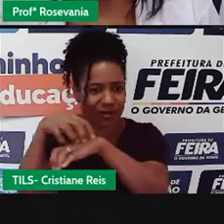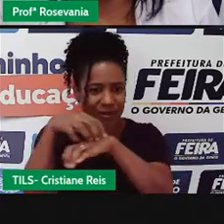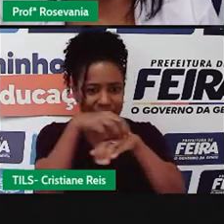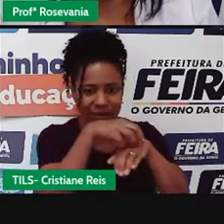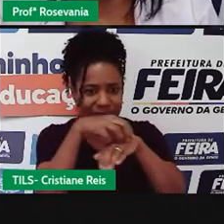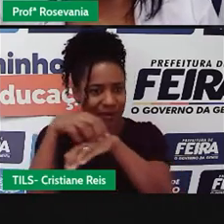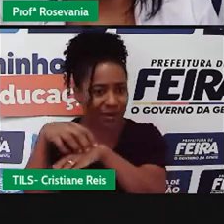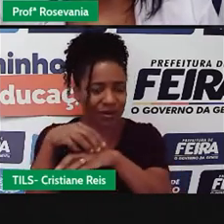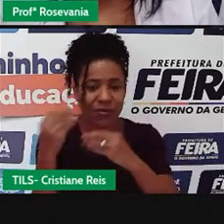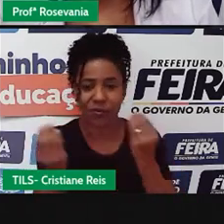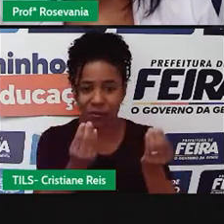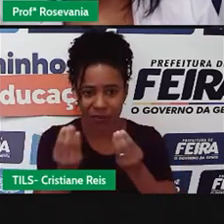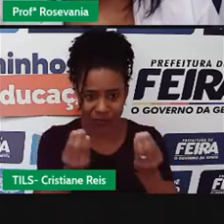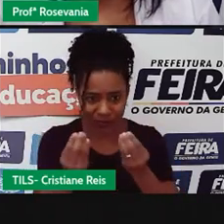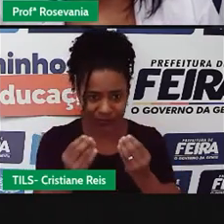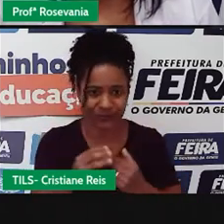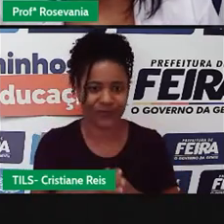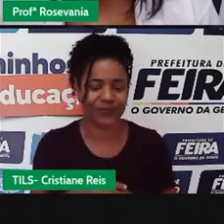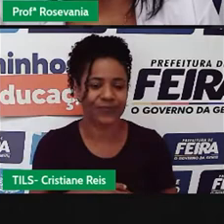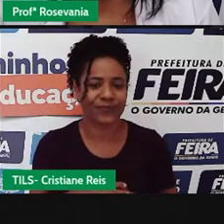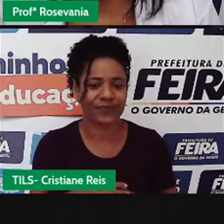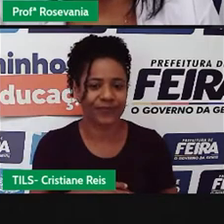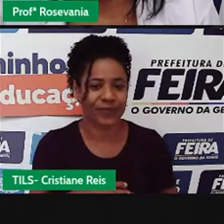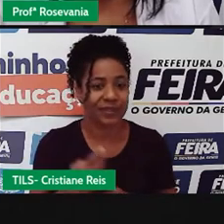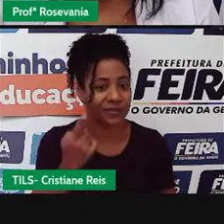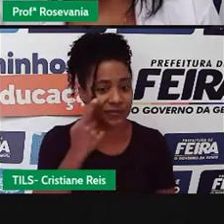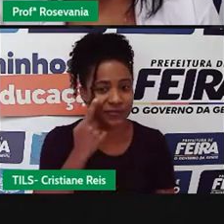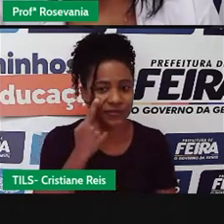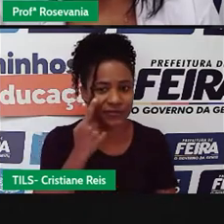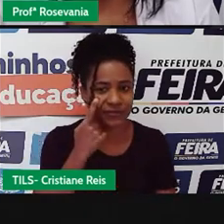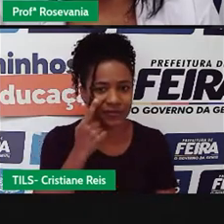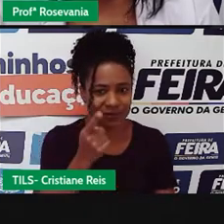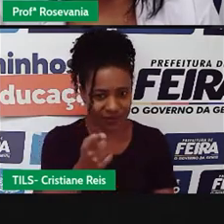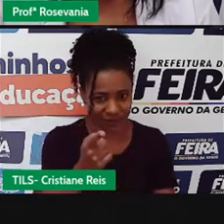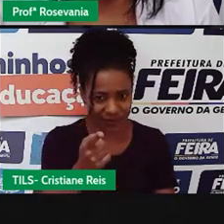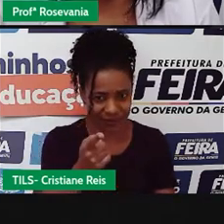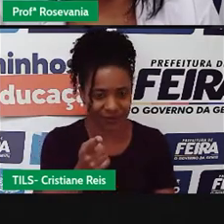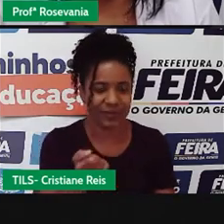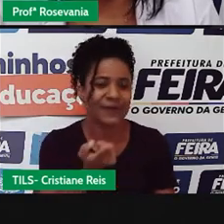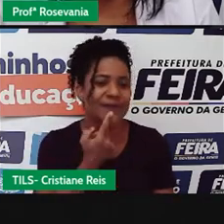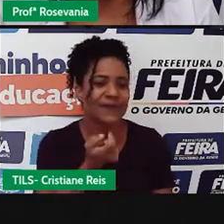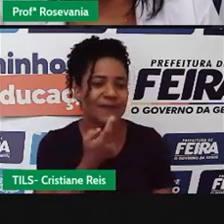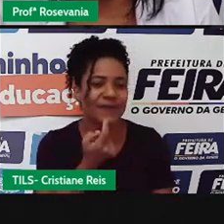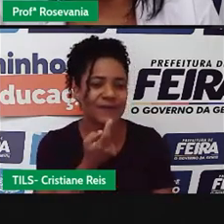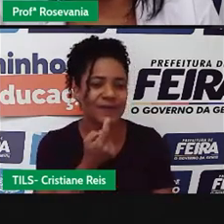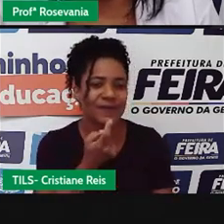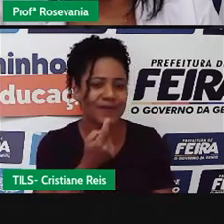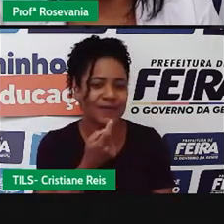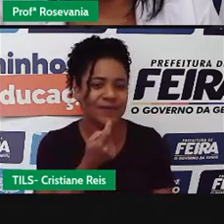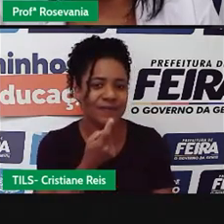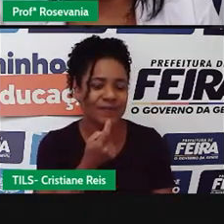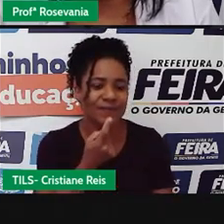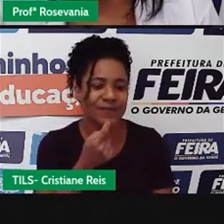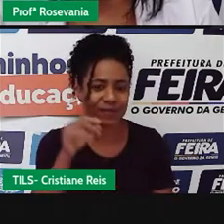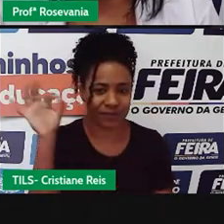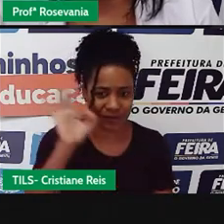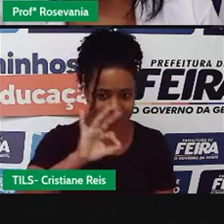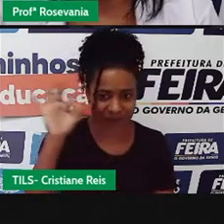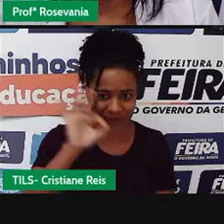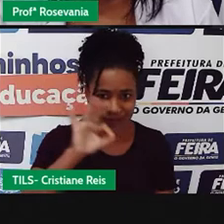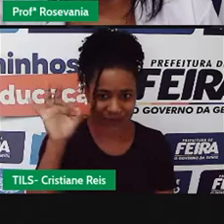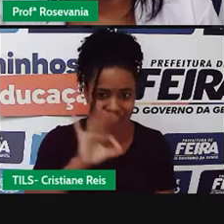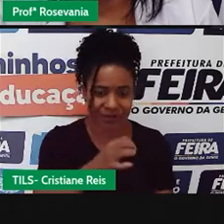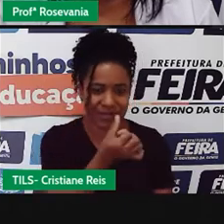é o que a gente tem de mais atual. E aí, o que a gente vai observar? Esse vermelhinho aqui, né, que é um percentual maior, que é